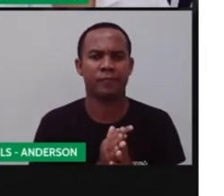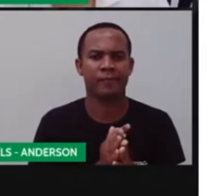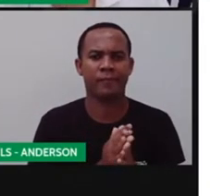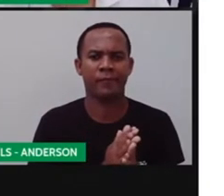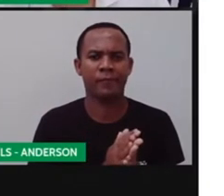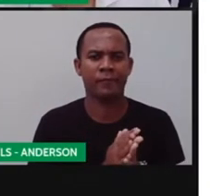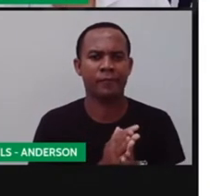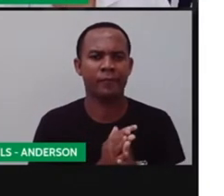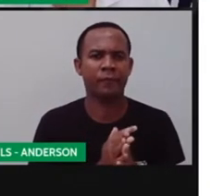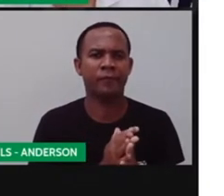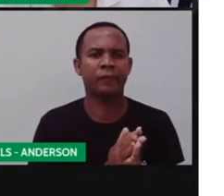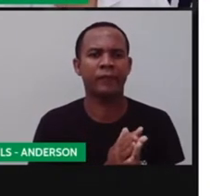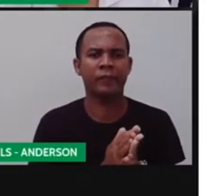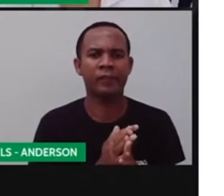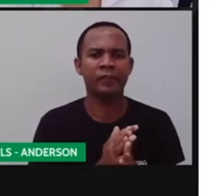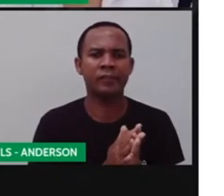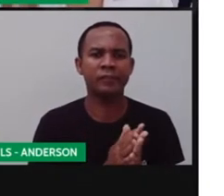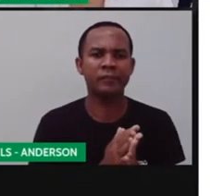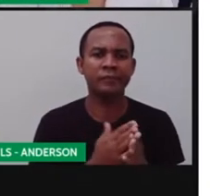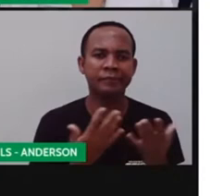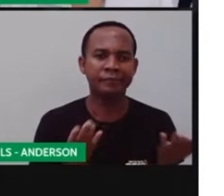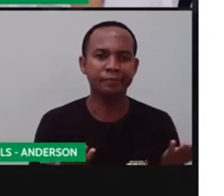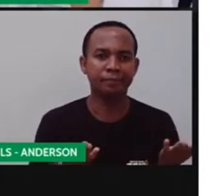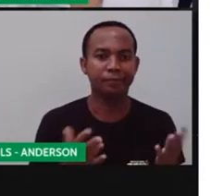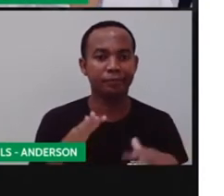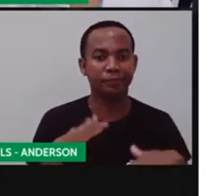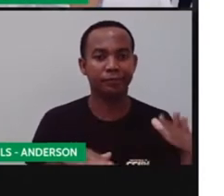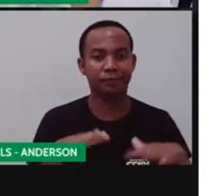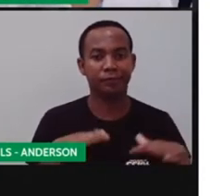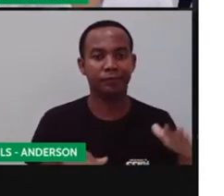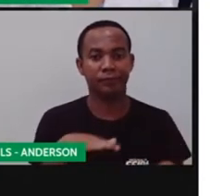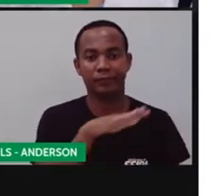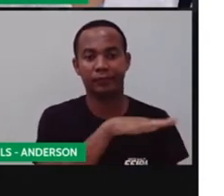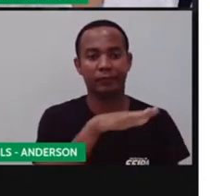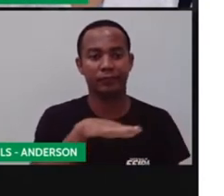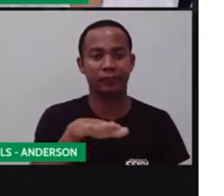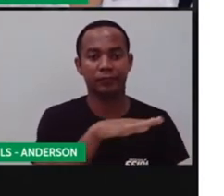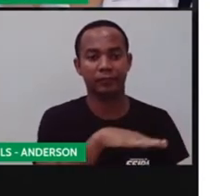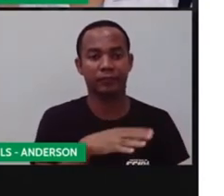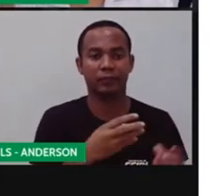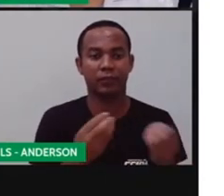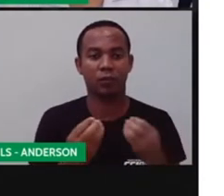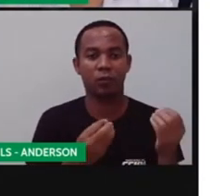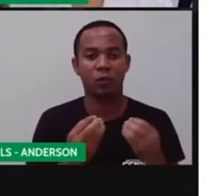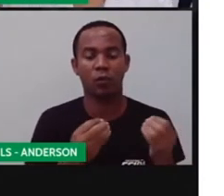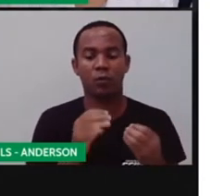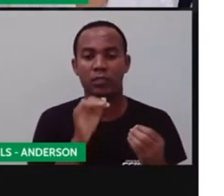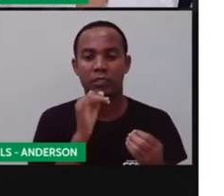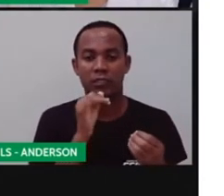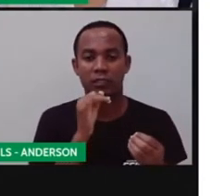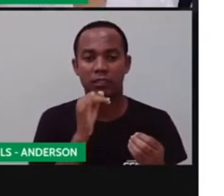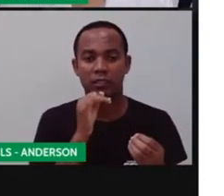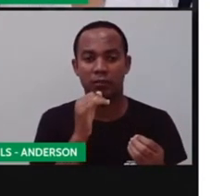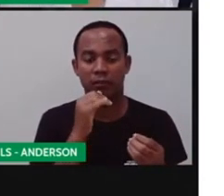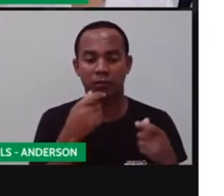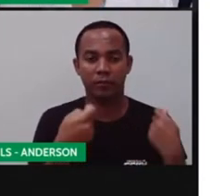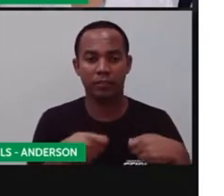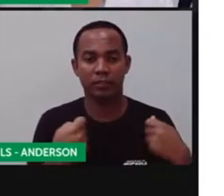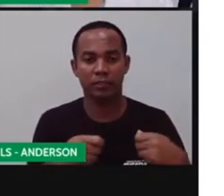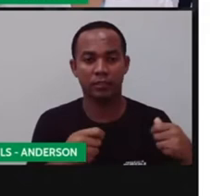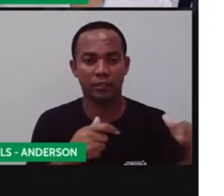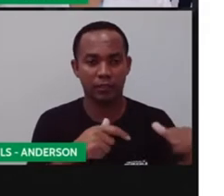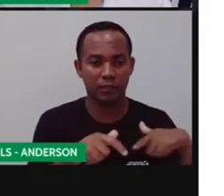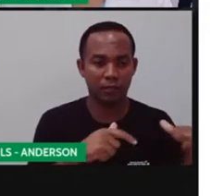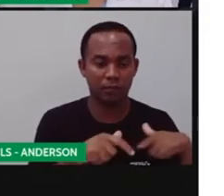comprometendo essa questão do aprender? Bom, do outro lado, de um lado temos essas crianças que precisam